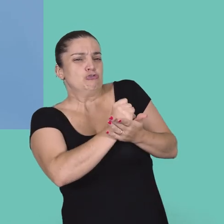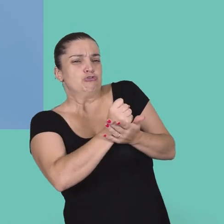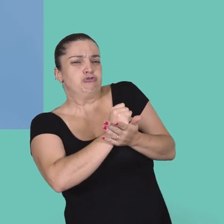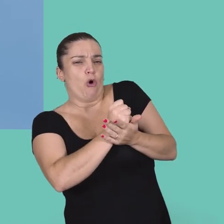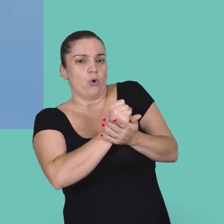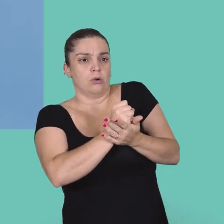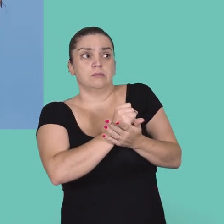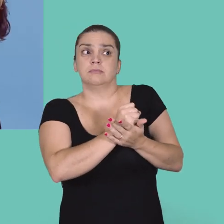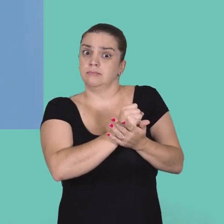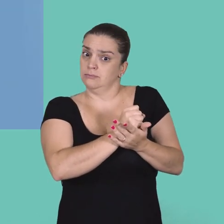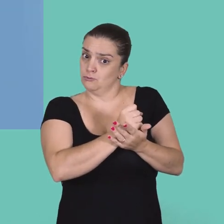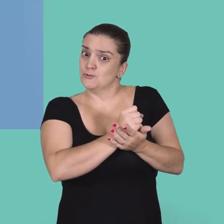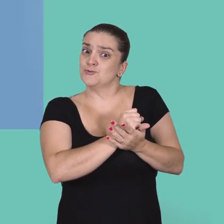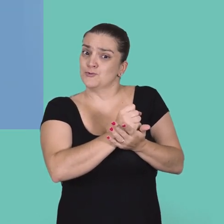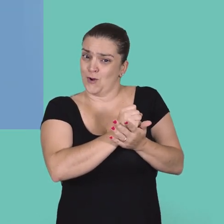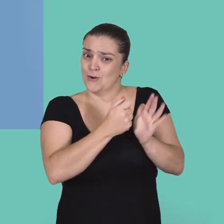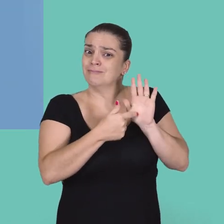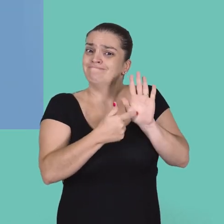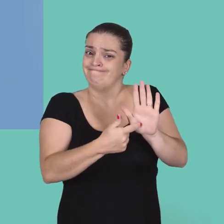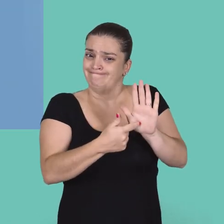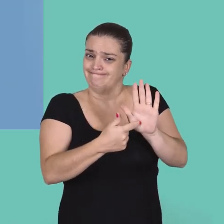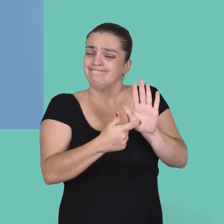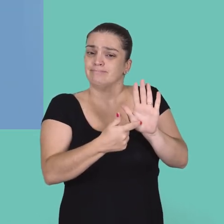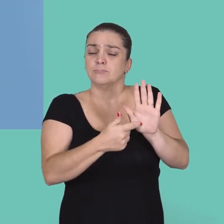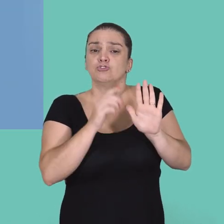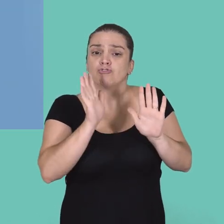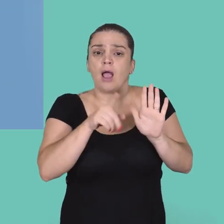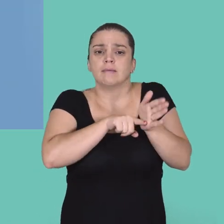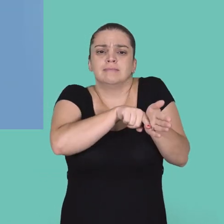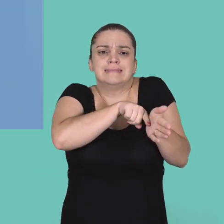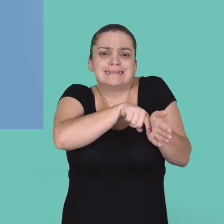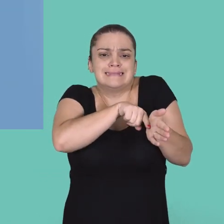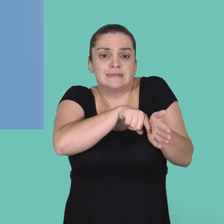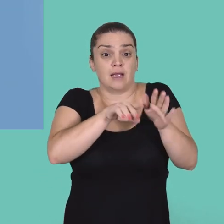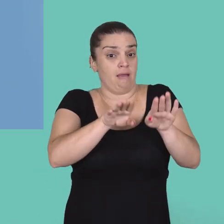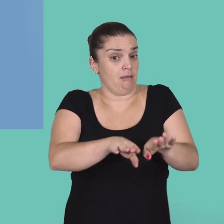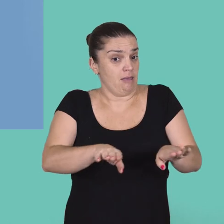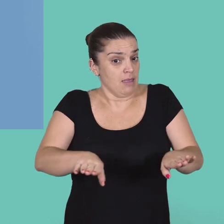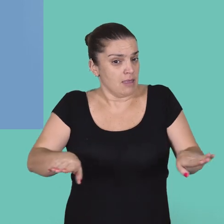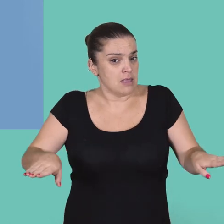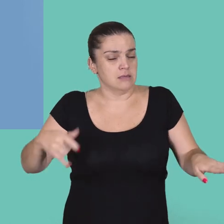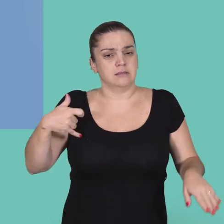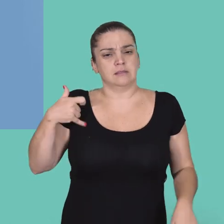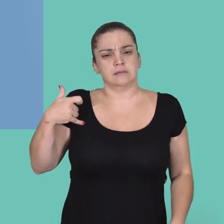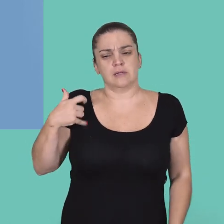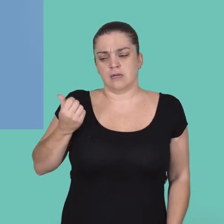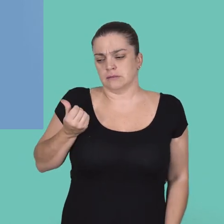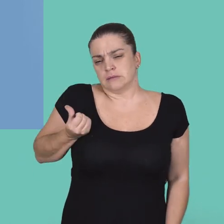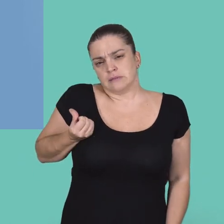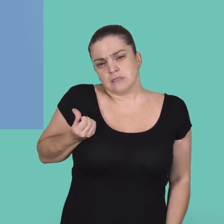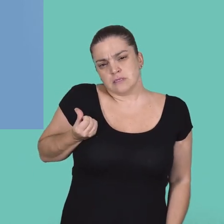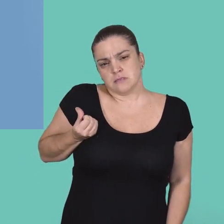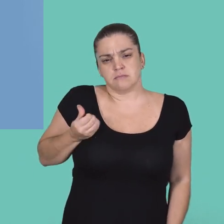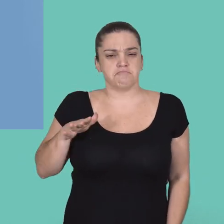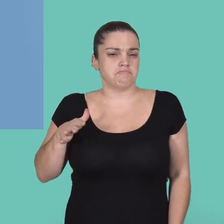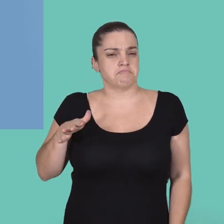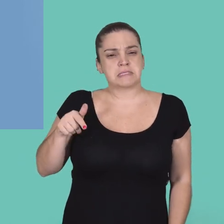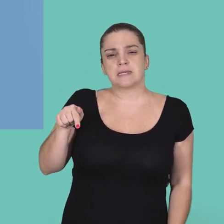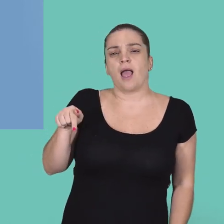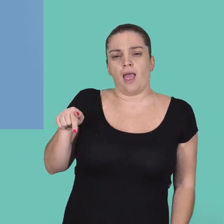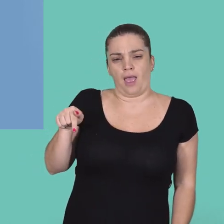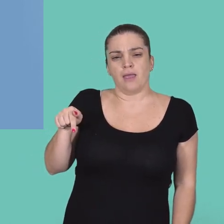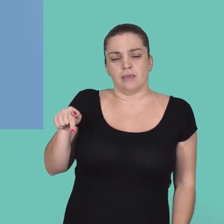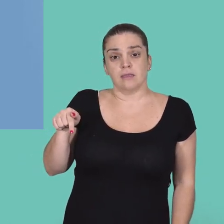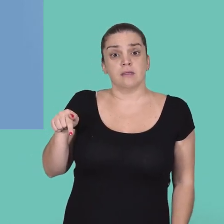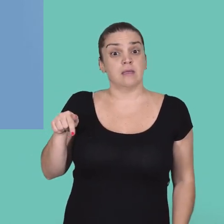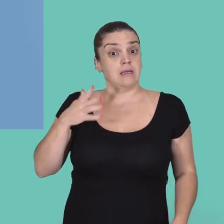grande coisa, um joguinho, foi feito um estudo com crianças em que, eram crianças de seis, sete